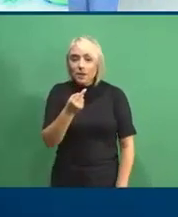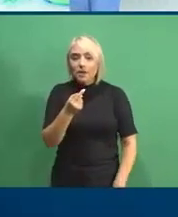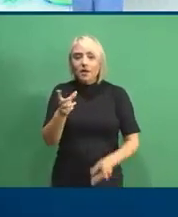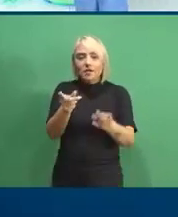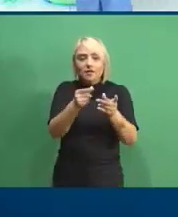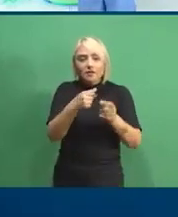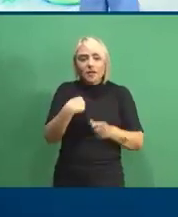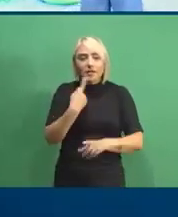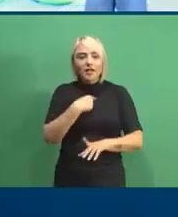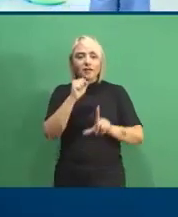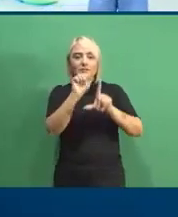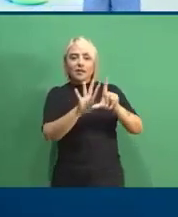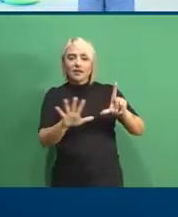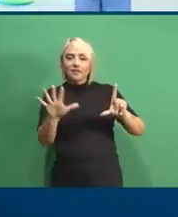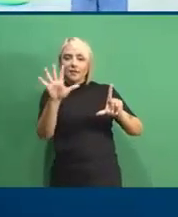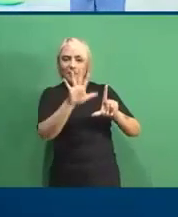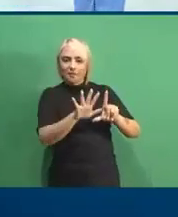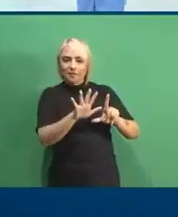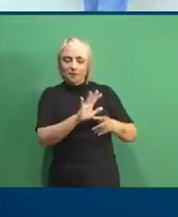vendas na nossa plataforma.